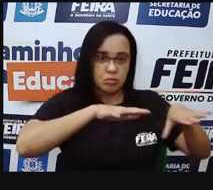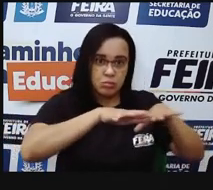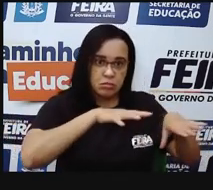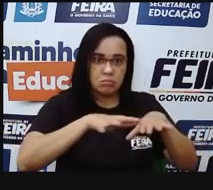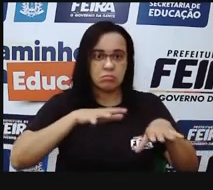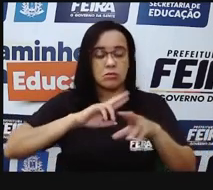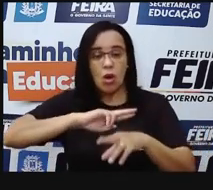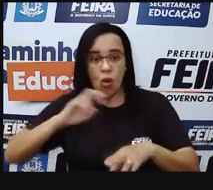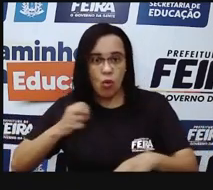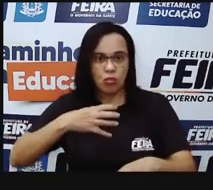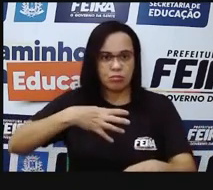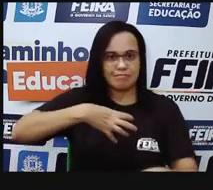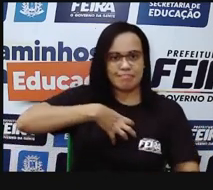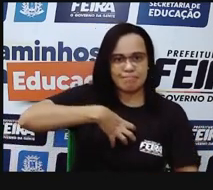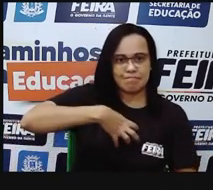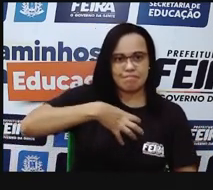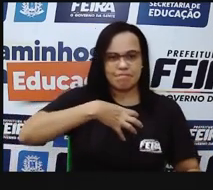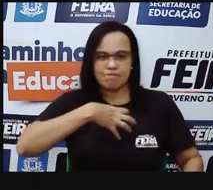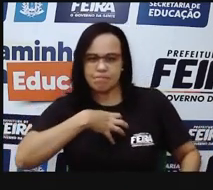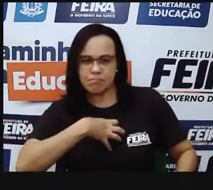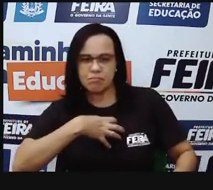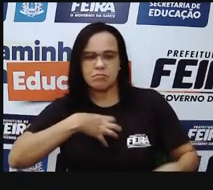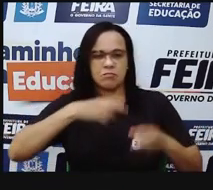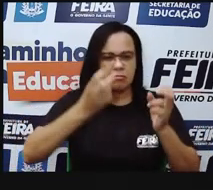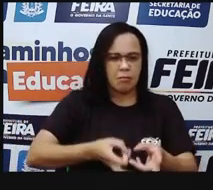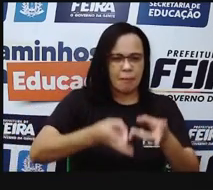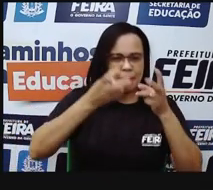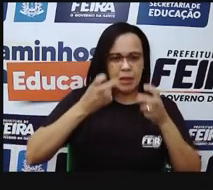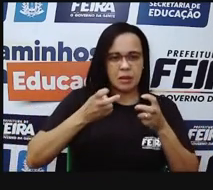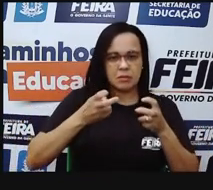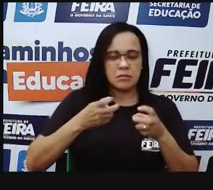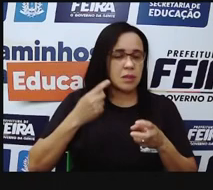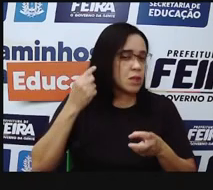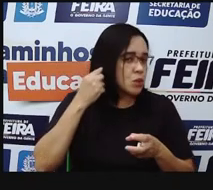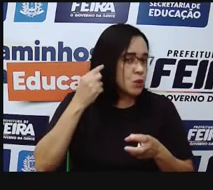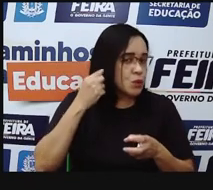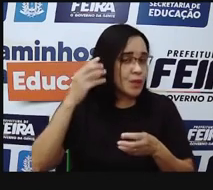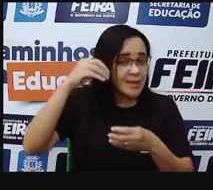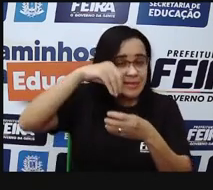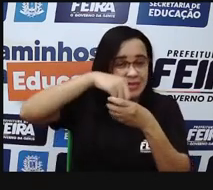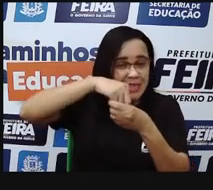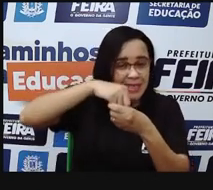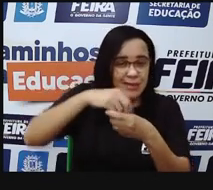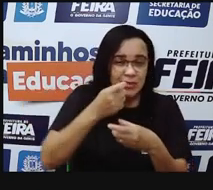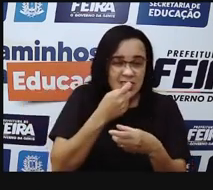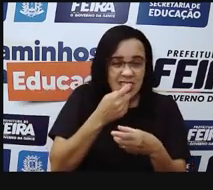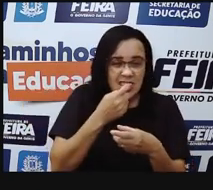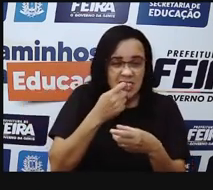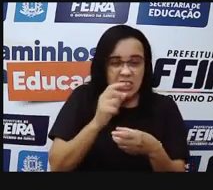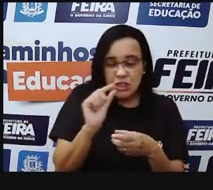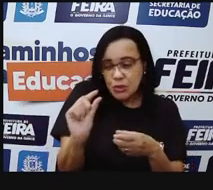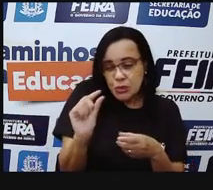temos, né? E aí, esses ossinhos, eles vão acabar estimulando